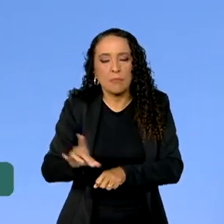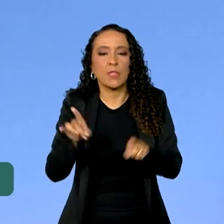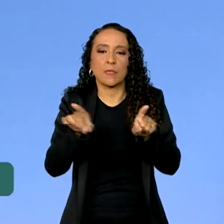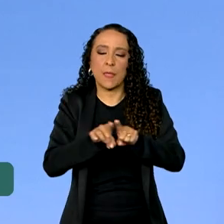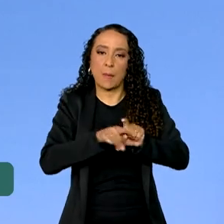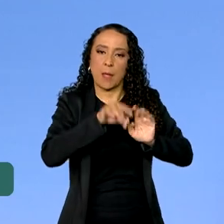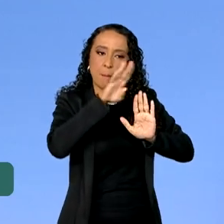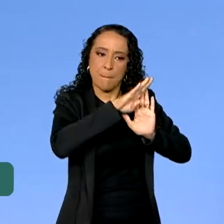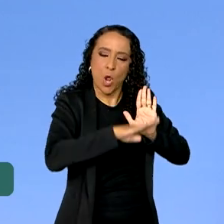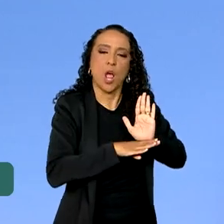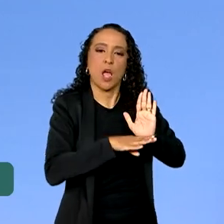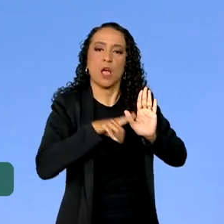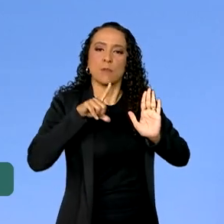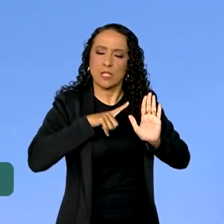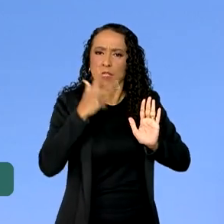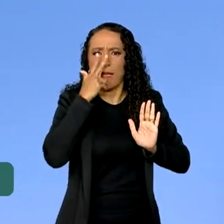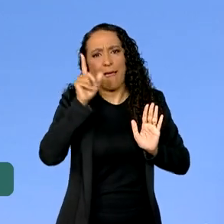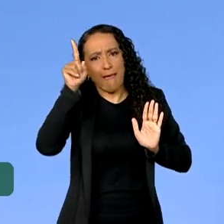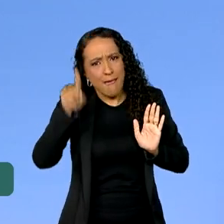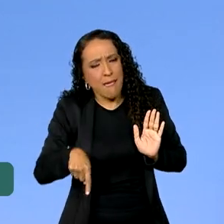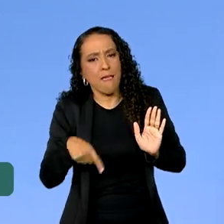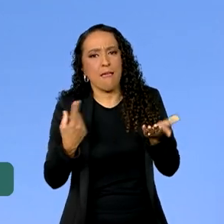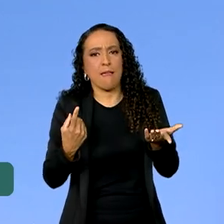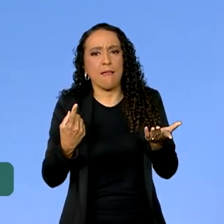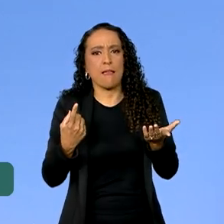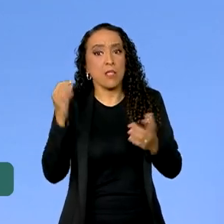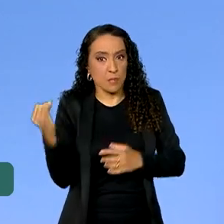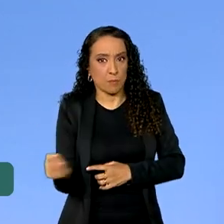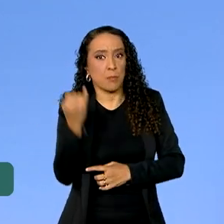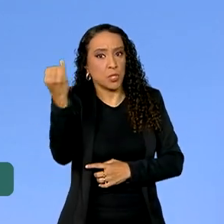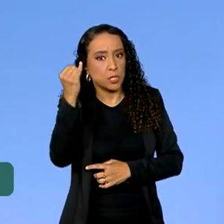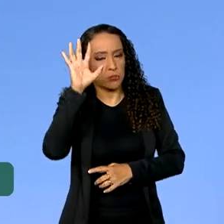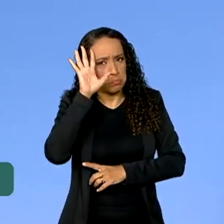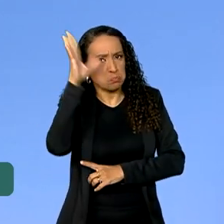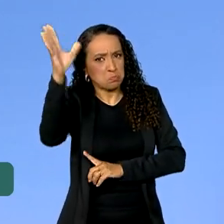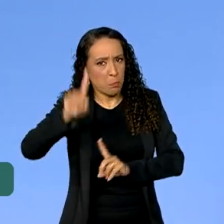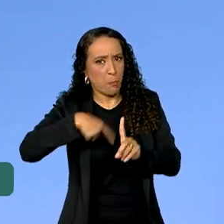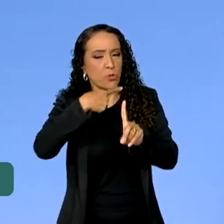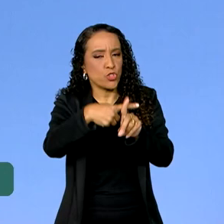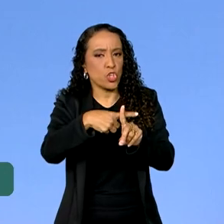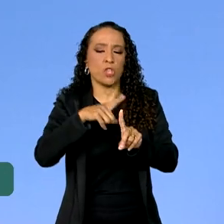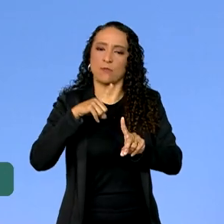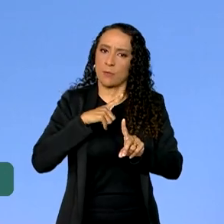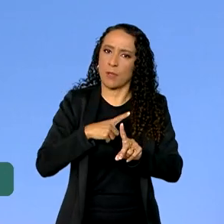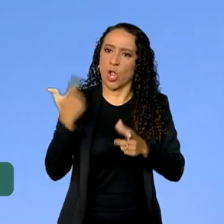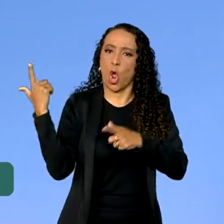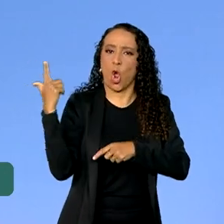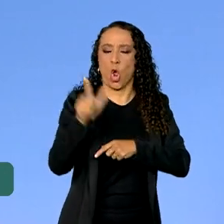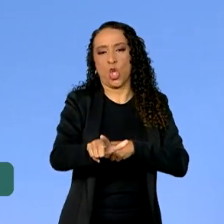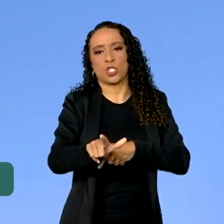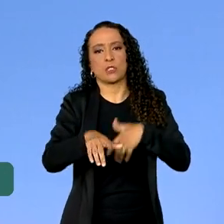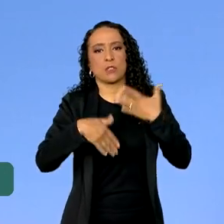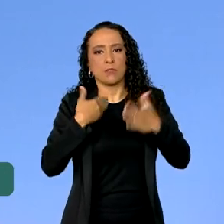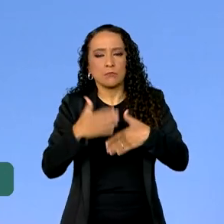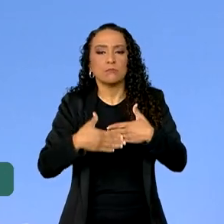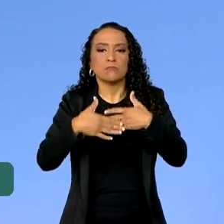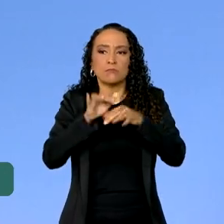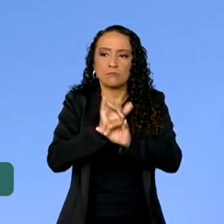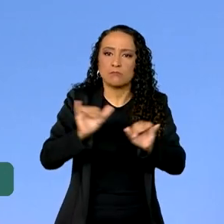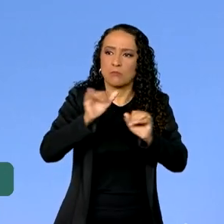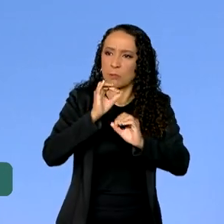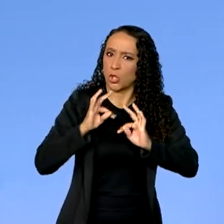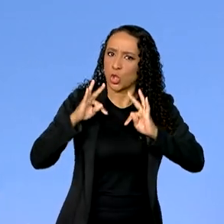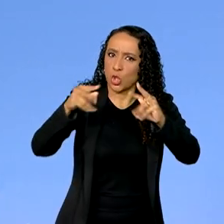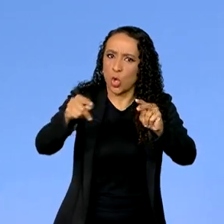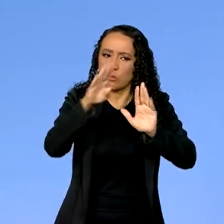programas que se considerem relevantes ou resultados positivos que tenham sido alcançados, que sejam relevantes para essa agenda